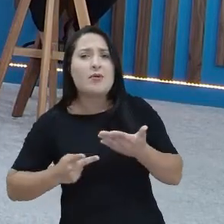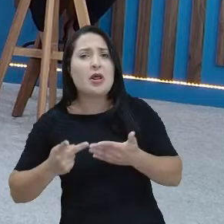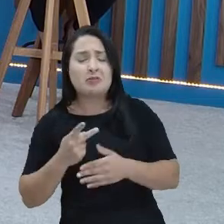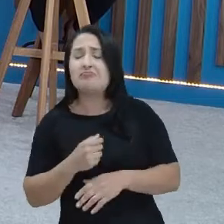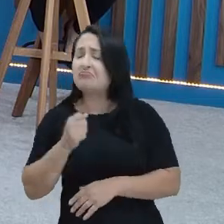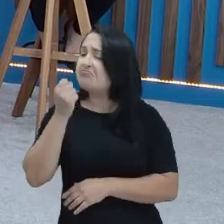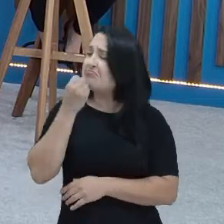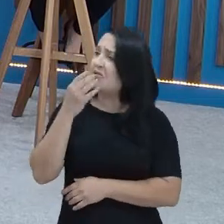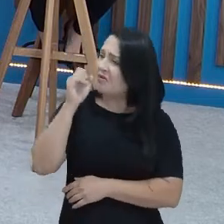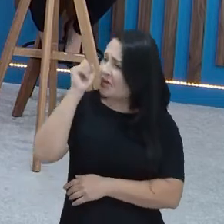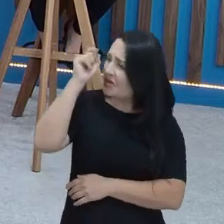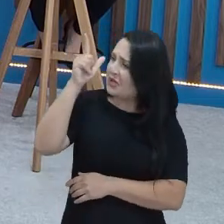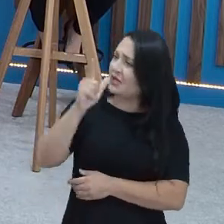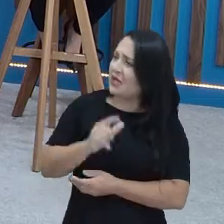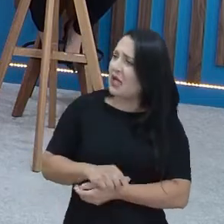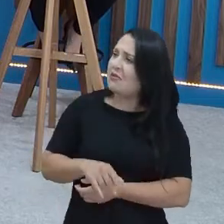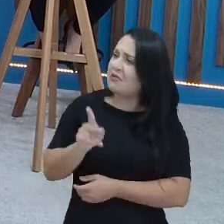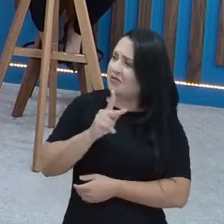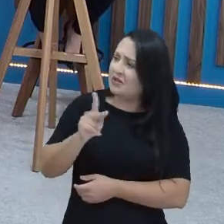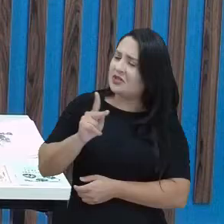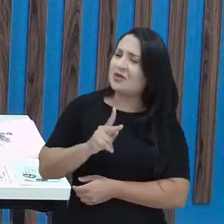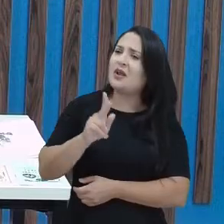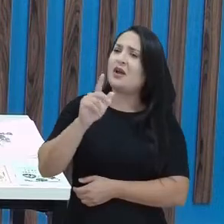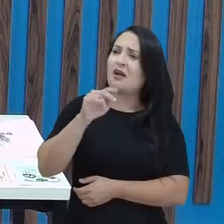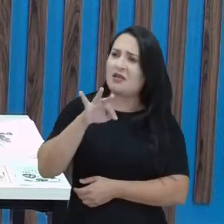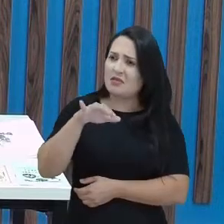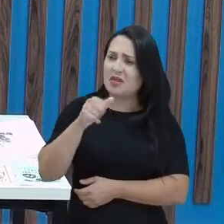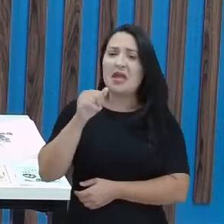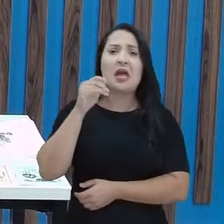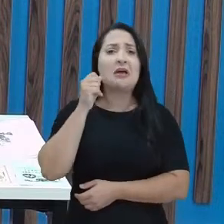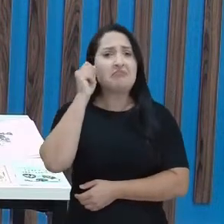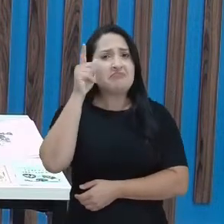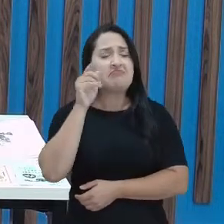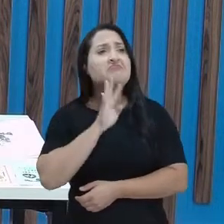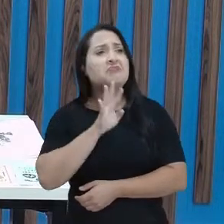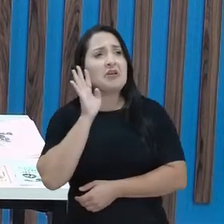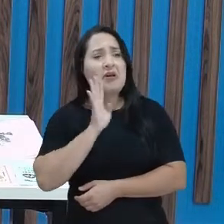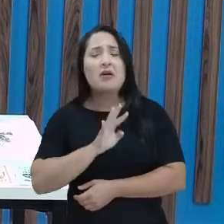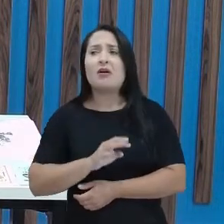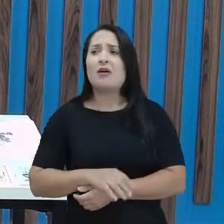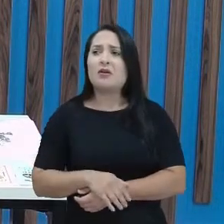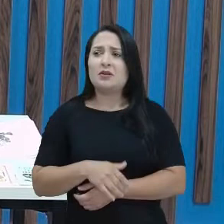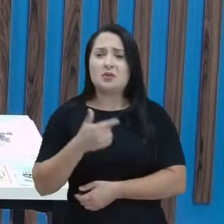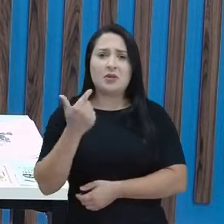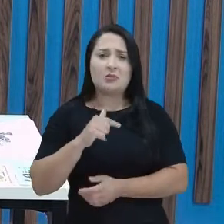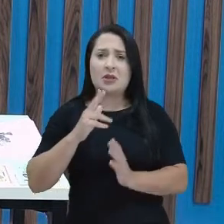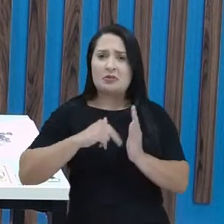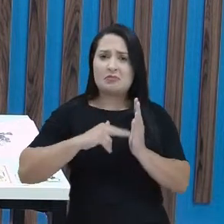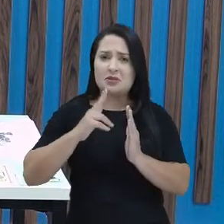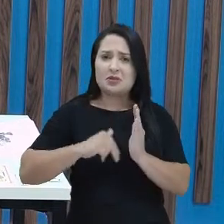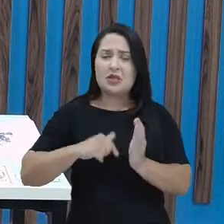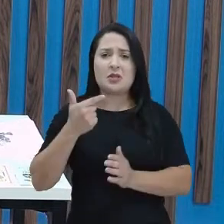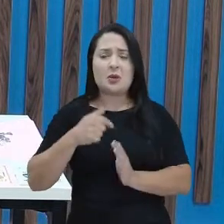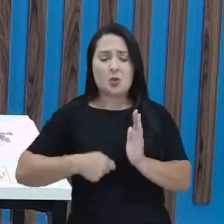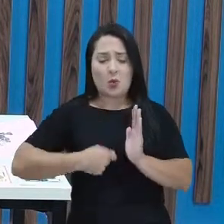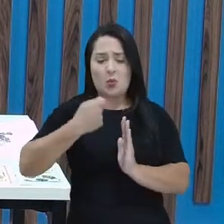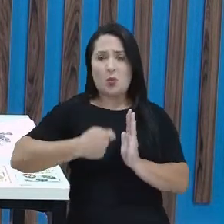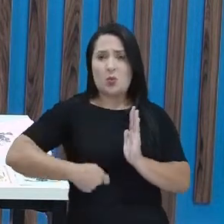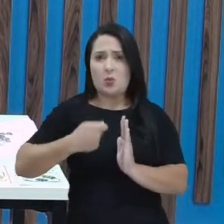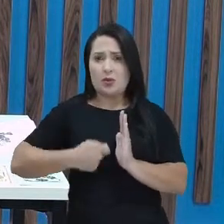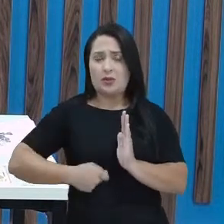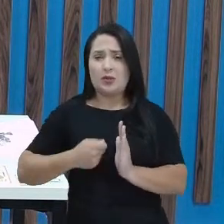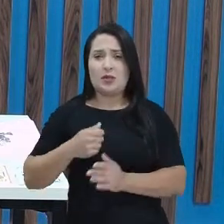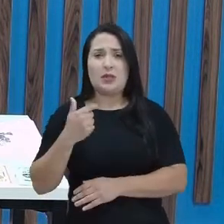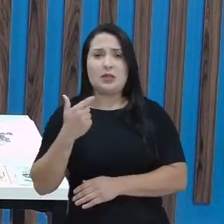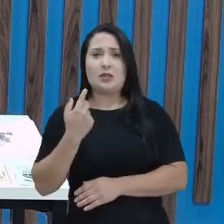ideia, professora Cátia. Olha aí, a professora Cátia já dando aí uma ideia legal. Para quem não tem pincel, para quem não tem aquele rolinho, para quem não